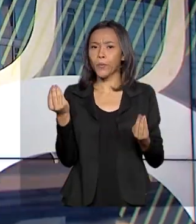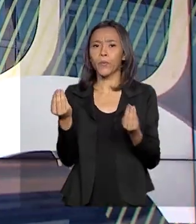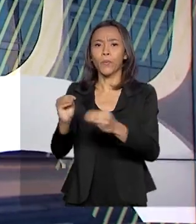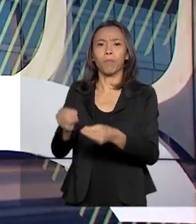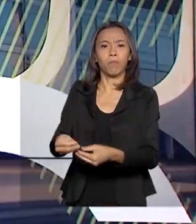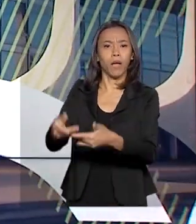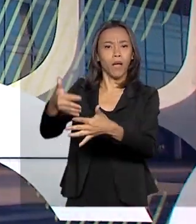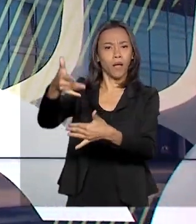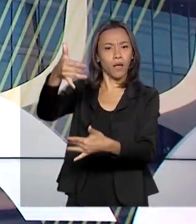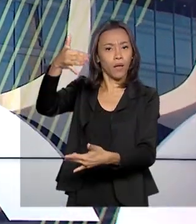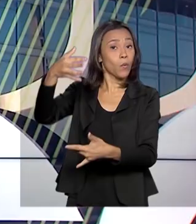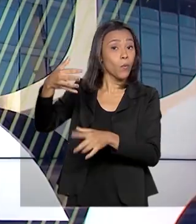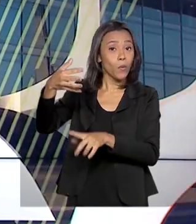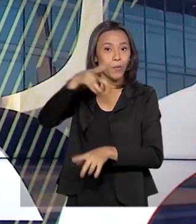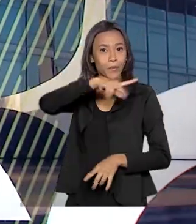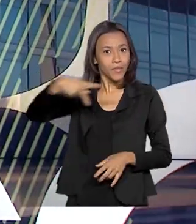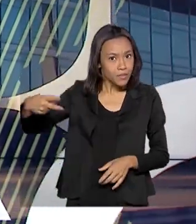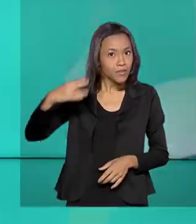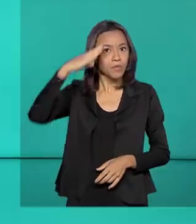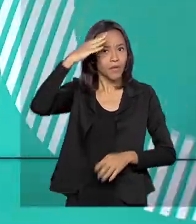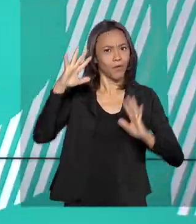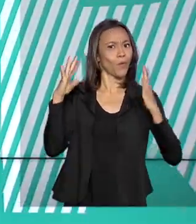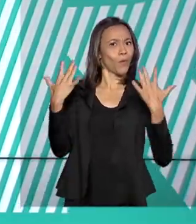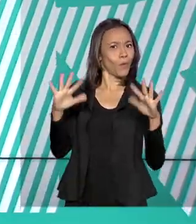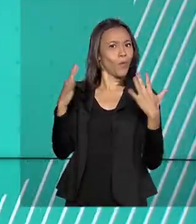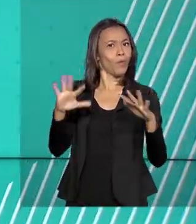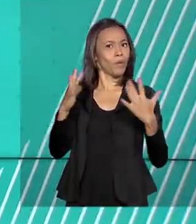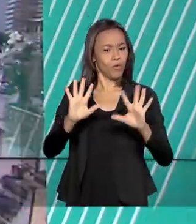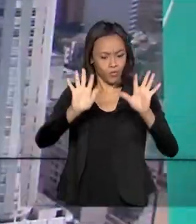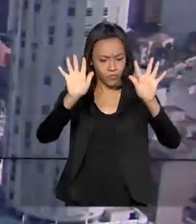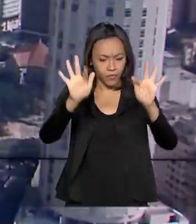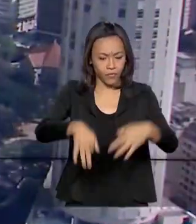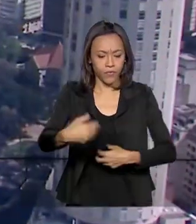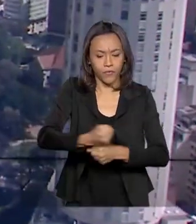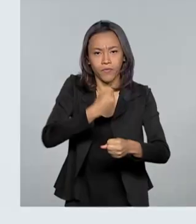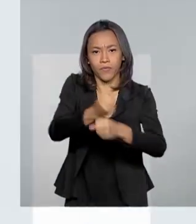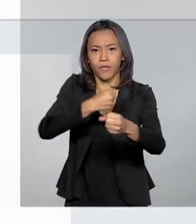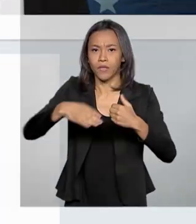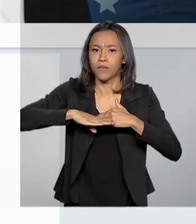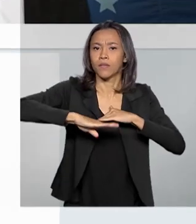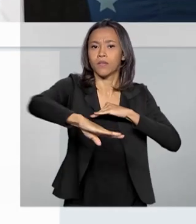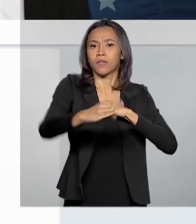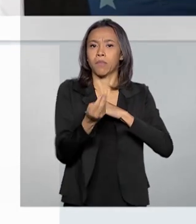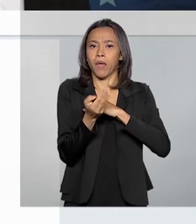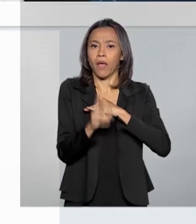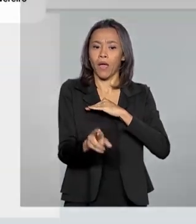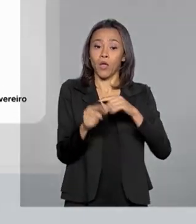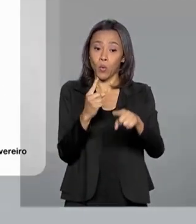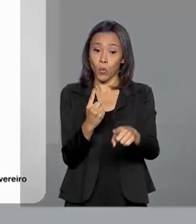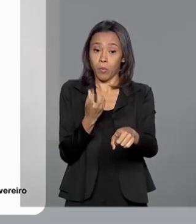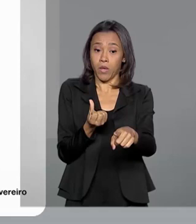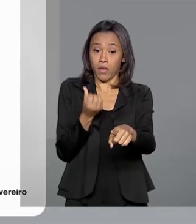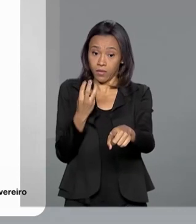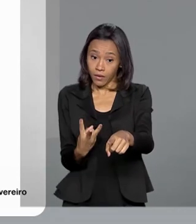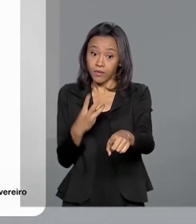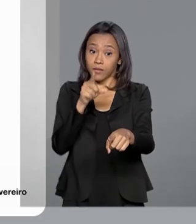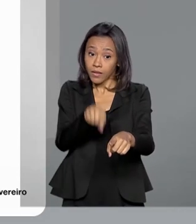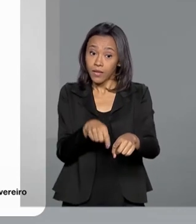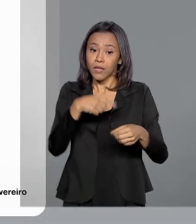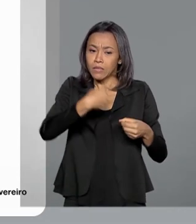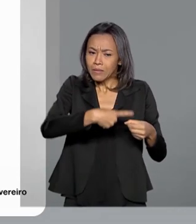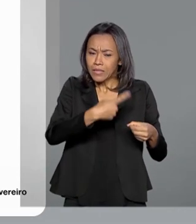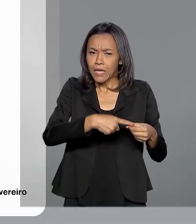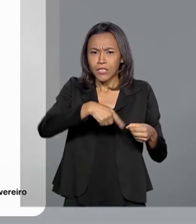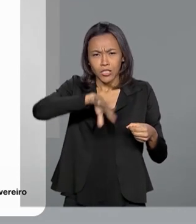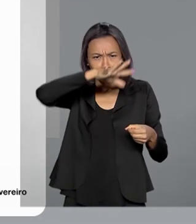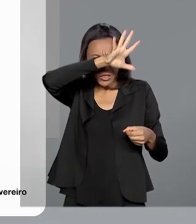o presidente Jair Bolsonaro comemorou a conclusão da pavimentação da BR-163, que liga os municípios de Sinop, em Mato